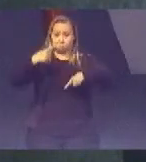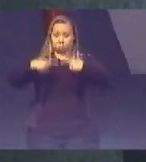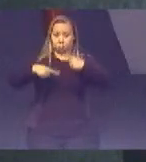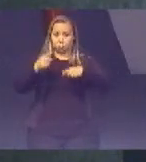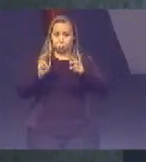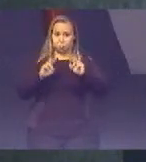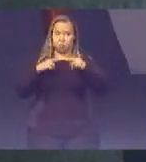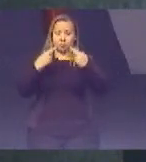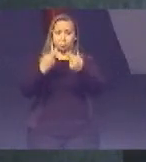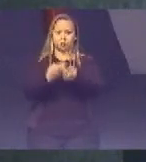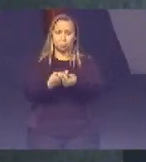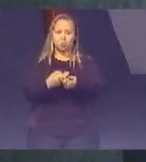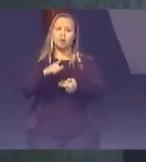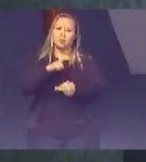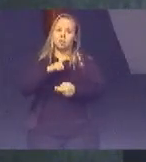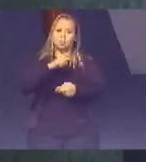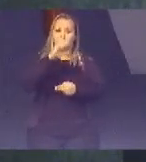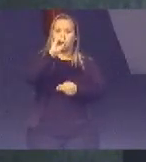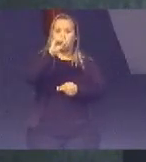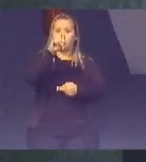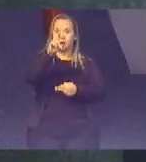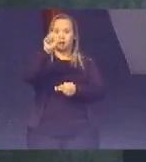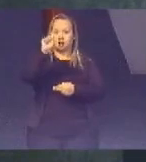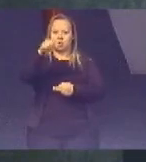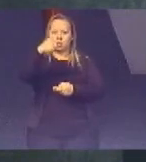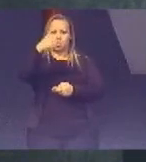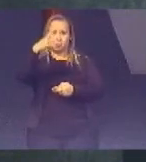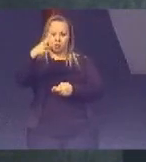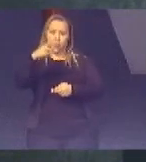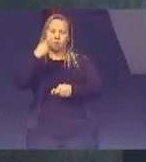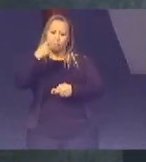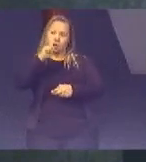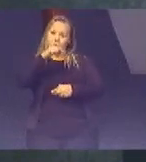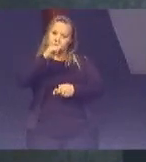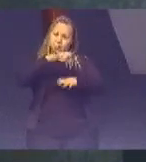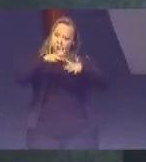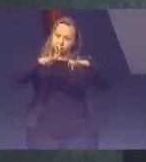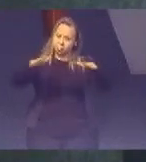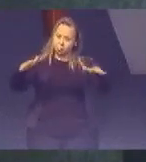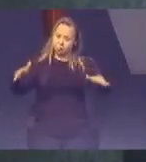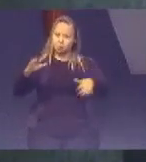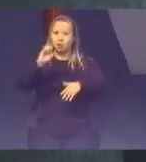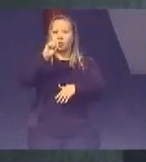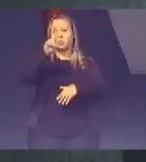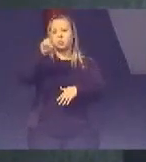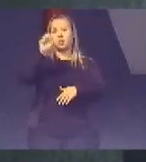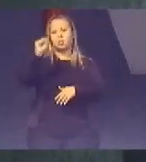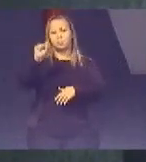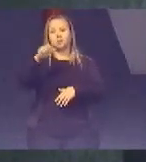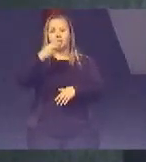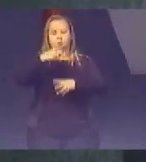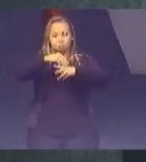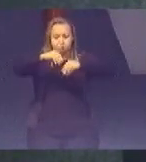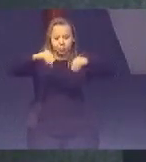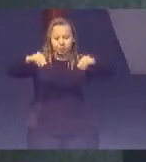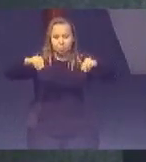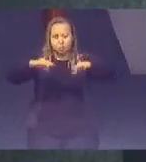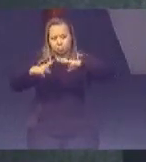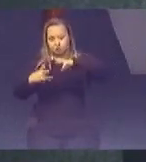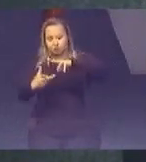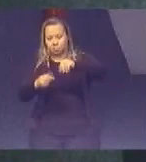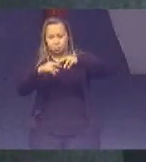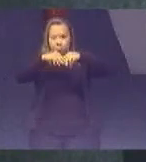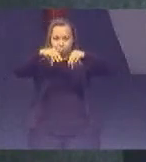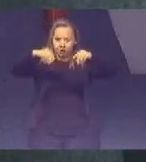tem ODS-14 Que é o ODS dos Oceanos E o DS-15 Que é o ODS da Terra Que a gente chama E